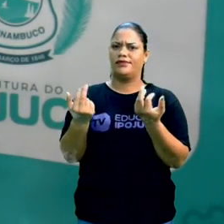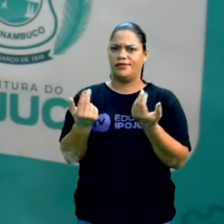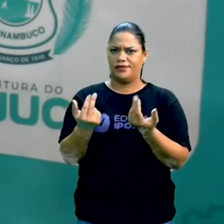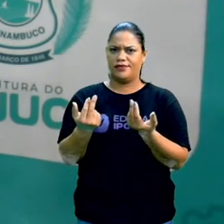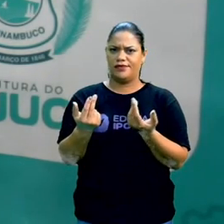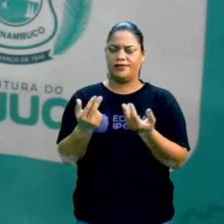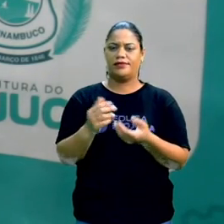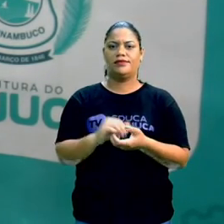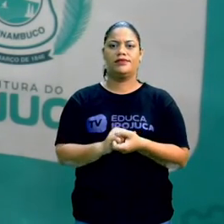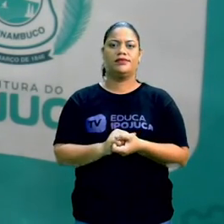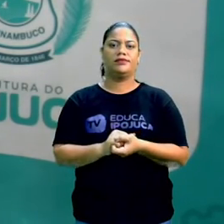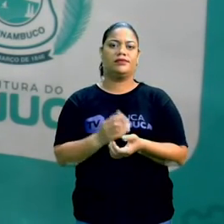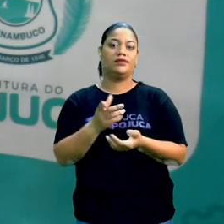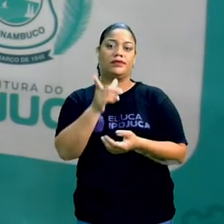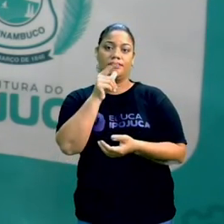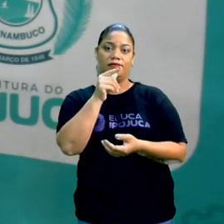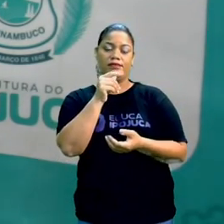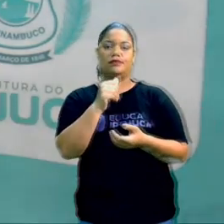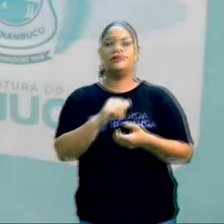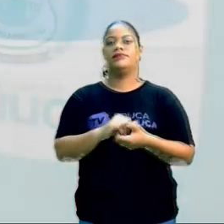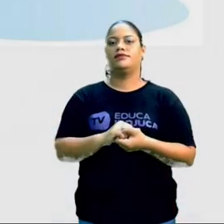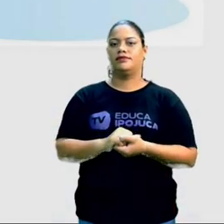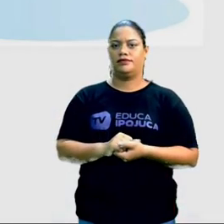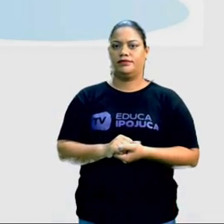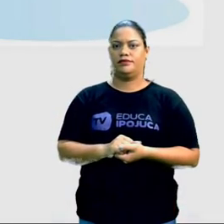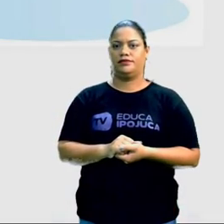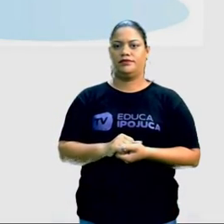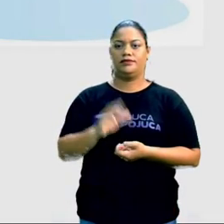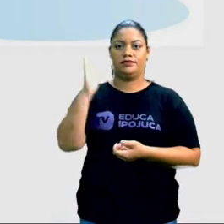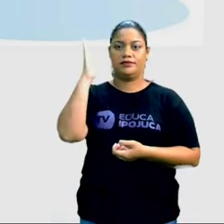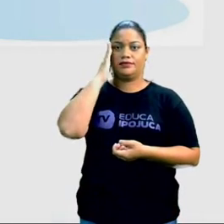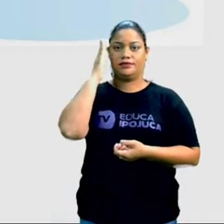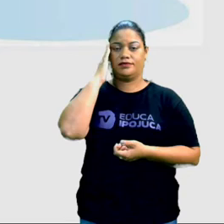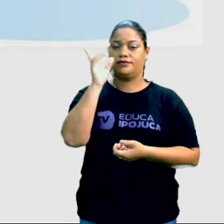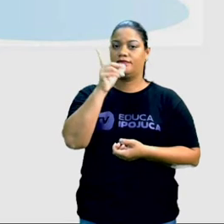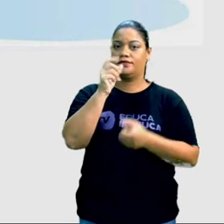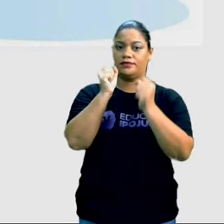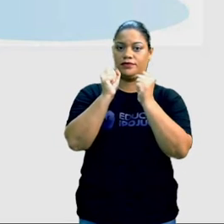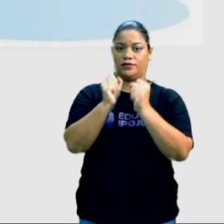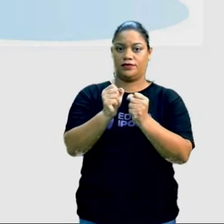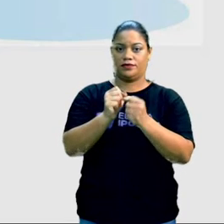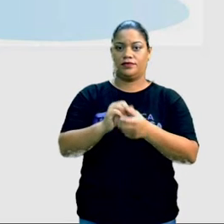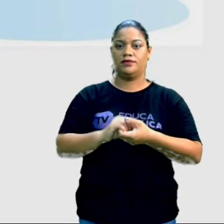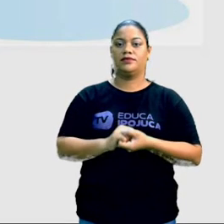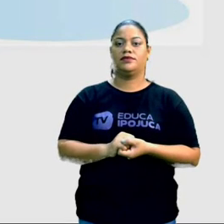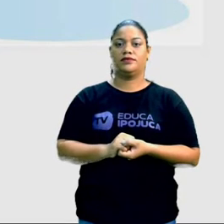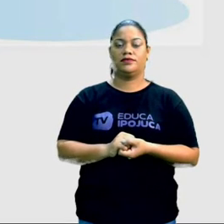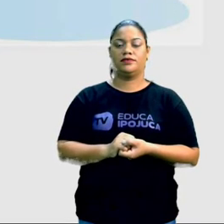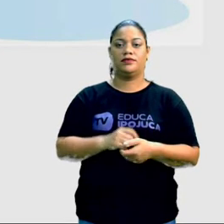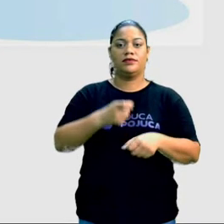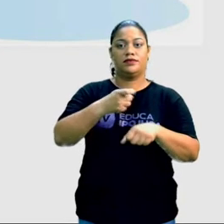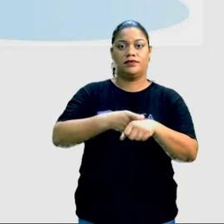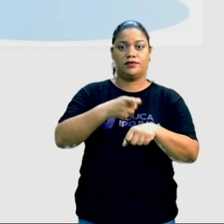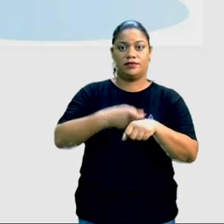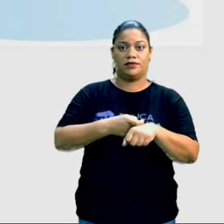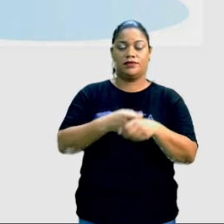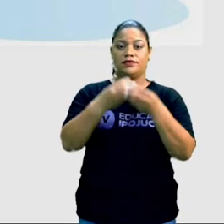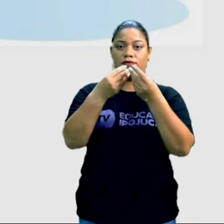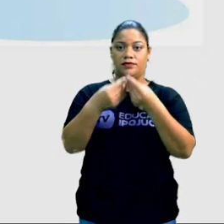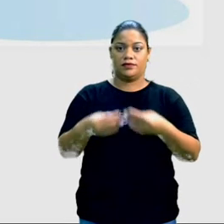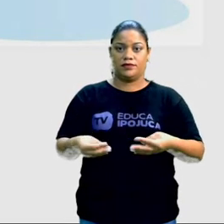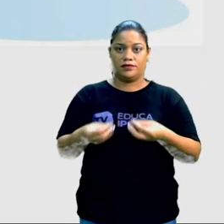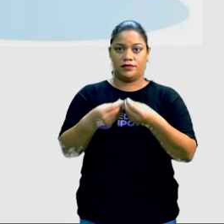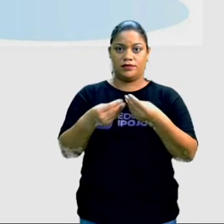forma, a nossa água, o estado da nossa água, a gente vai entender que a água pode estar no estado sólido, no